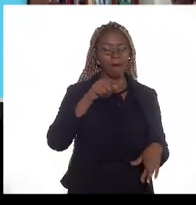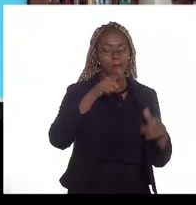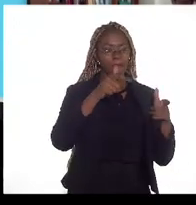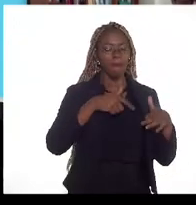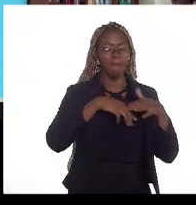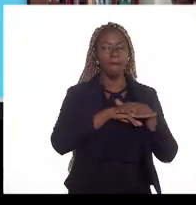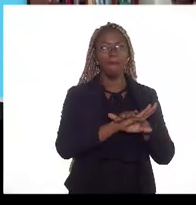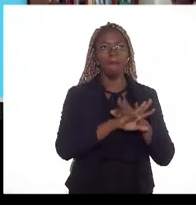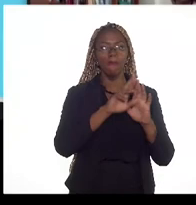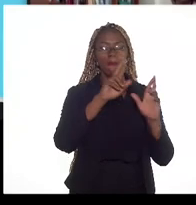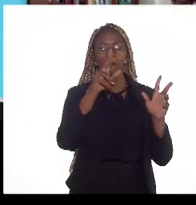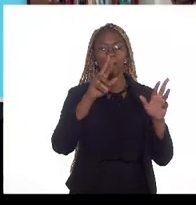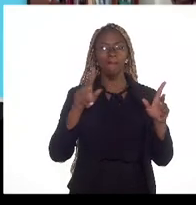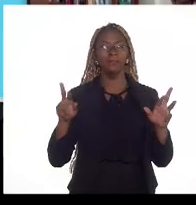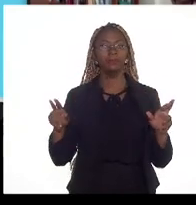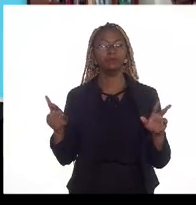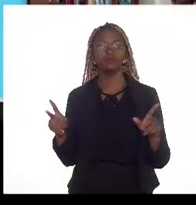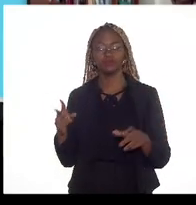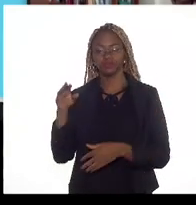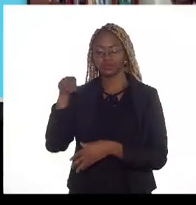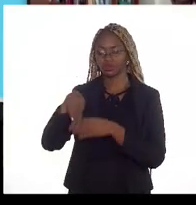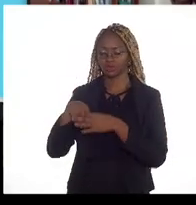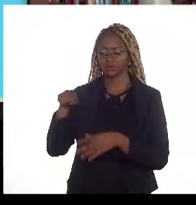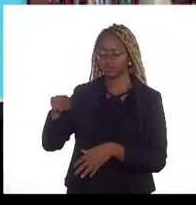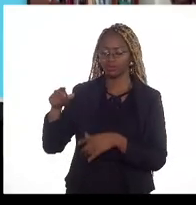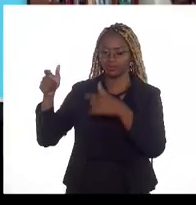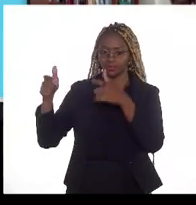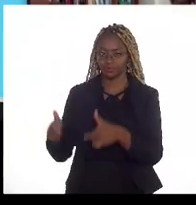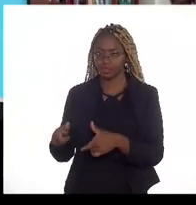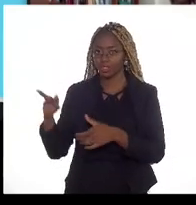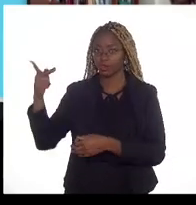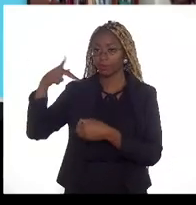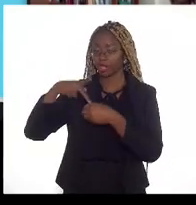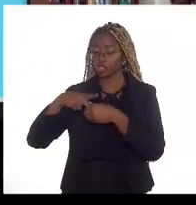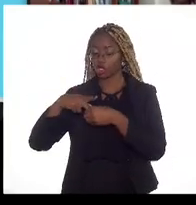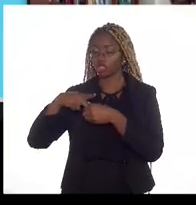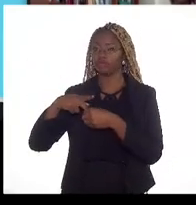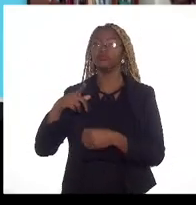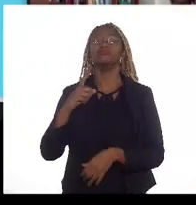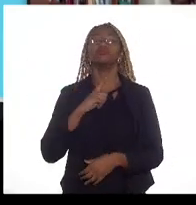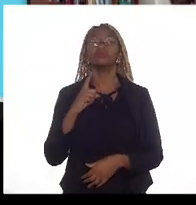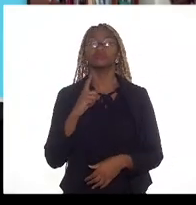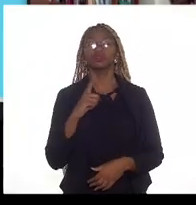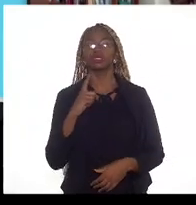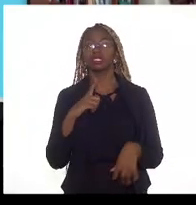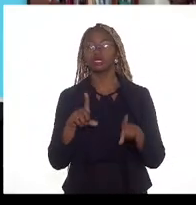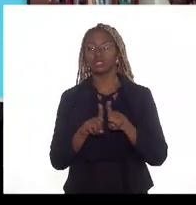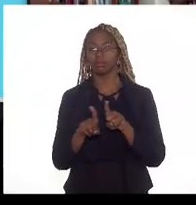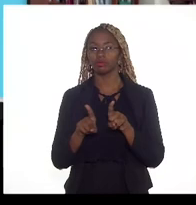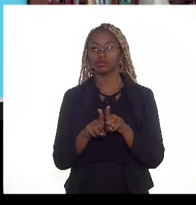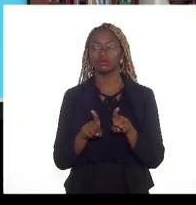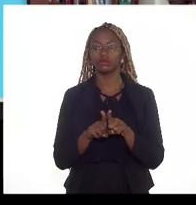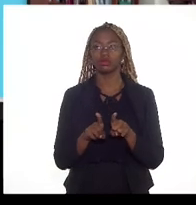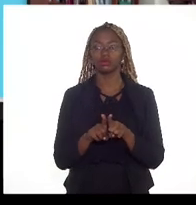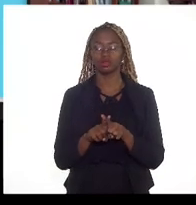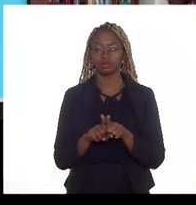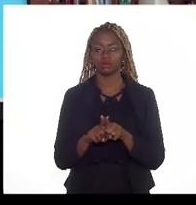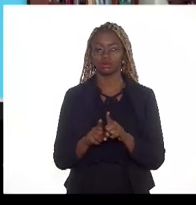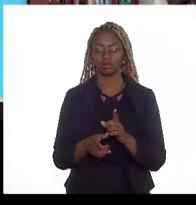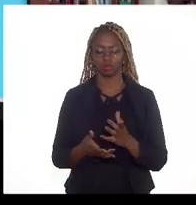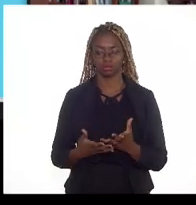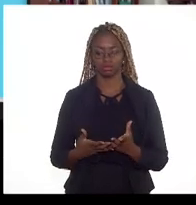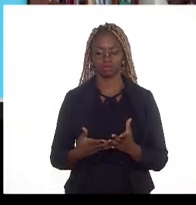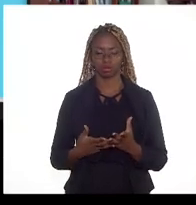distintos no interior desses campos de petróleo contém também fluidos